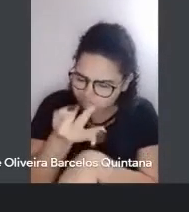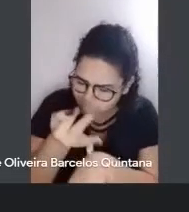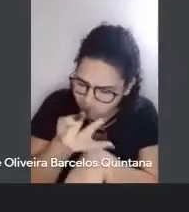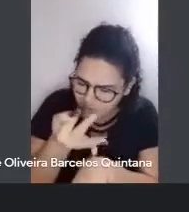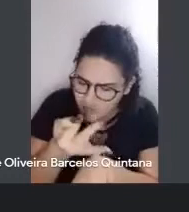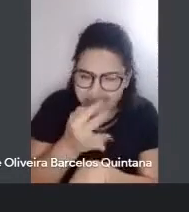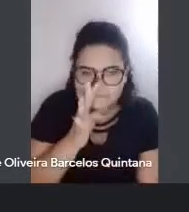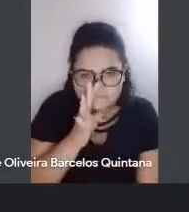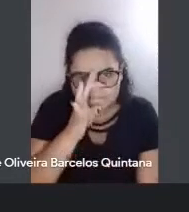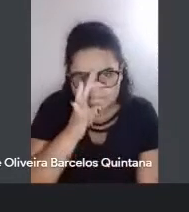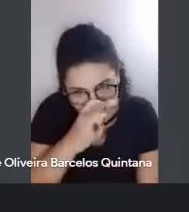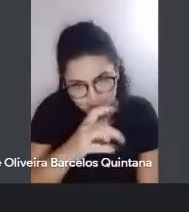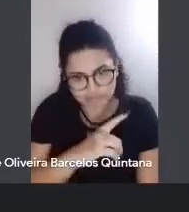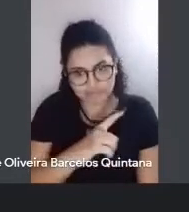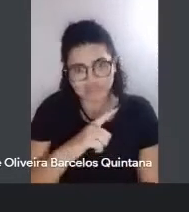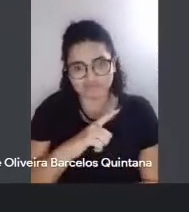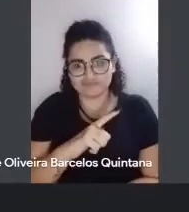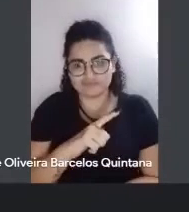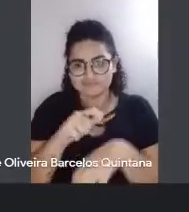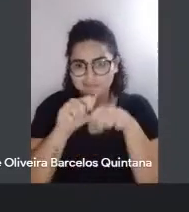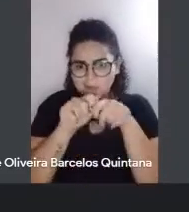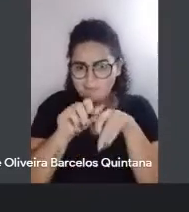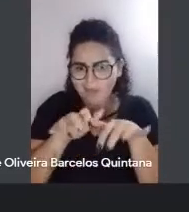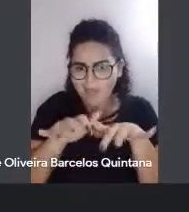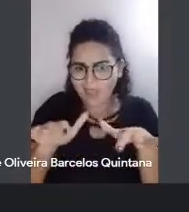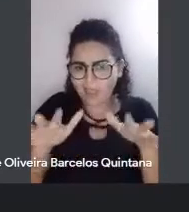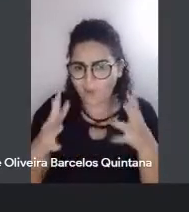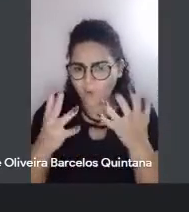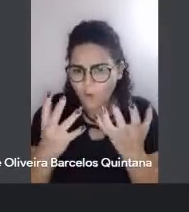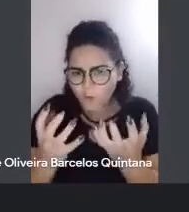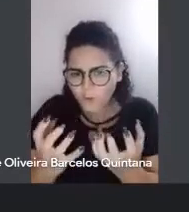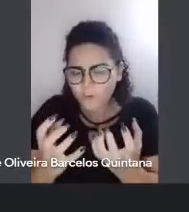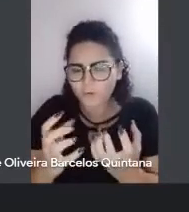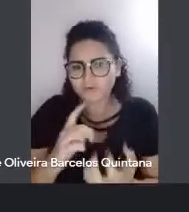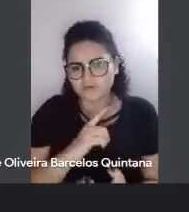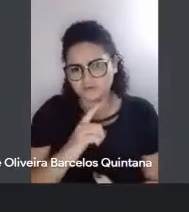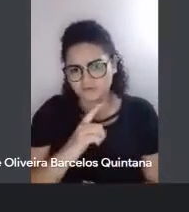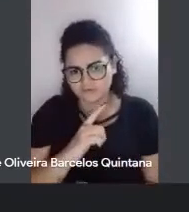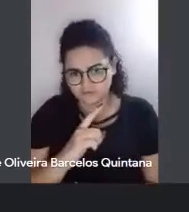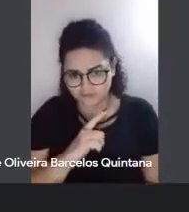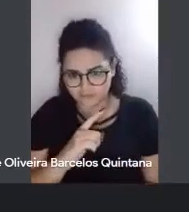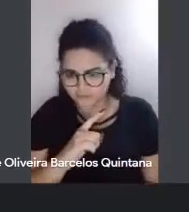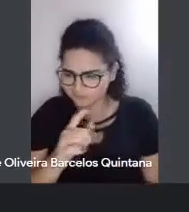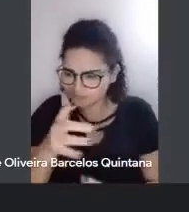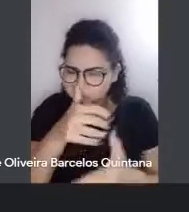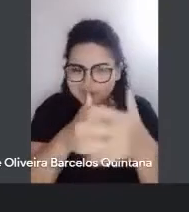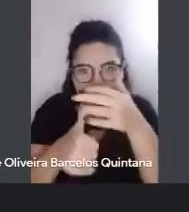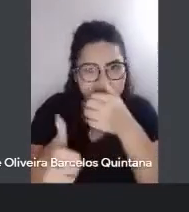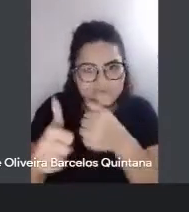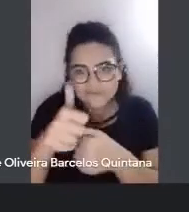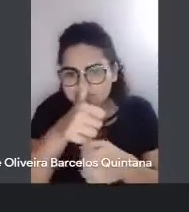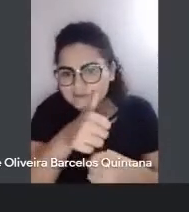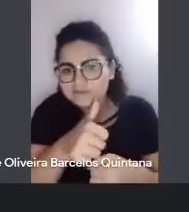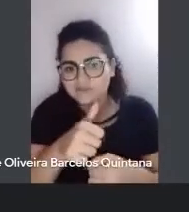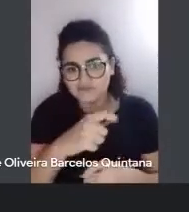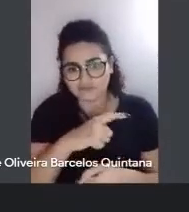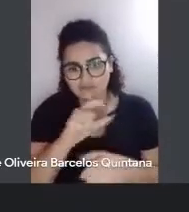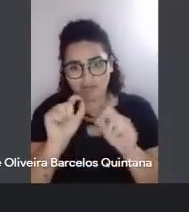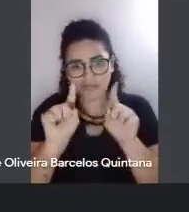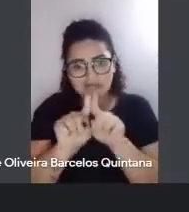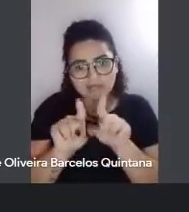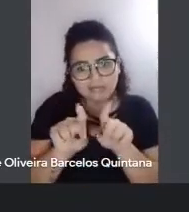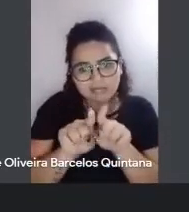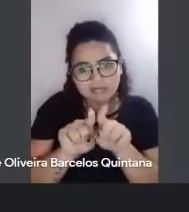disparam pelas baixadas úmidas os caetitos esquivos, passam em varas pelas tigueras no